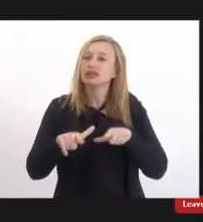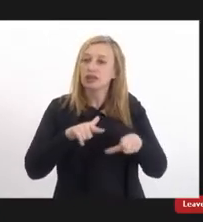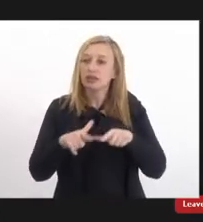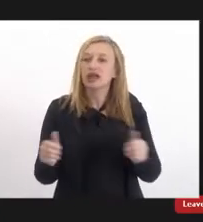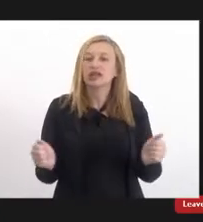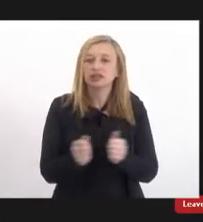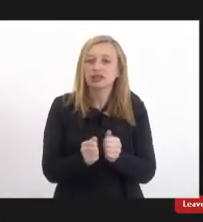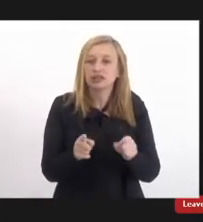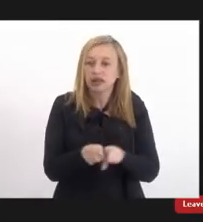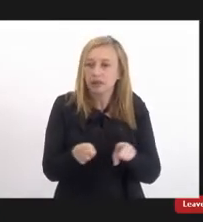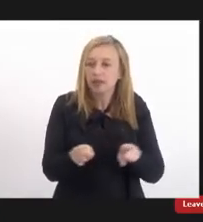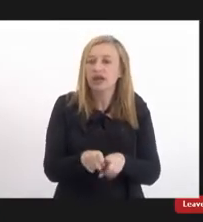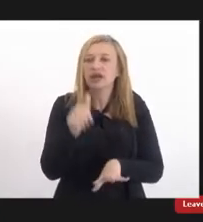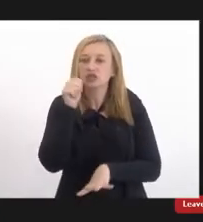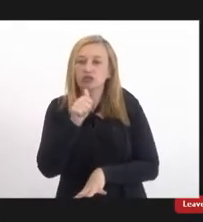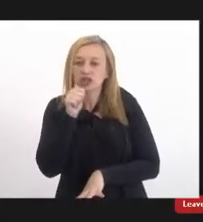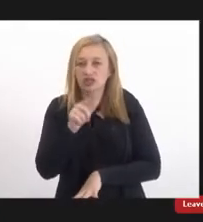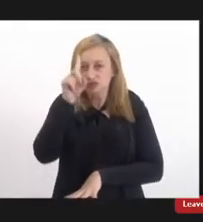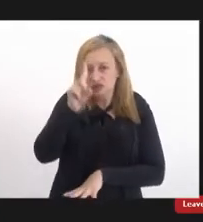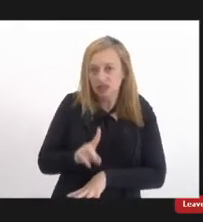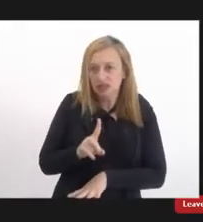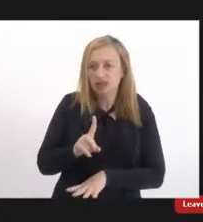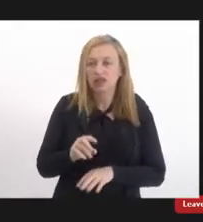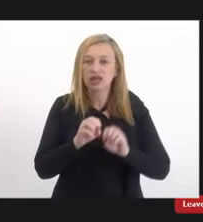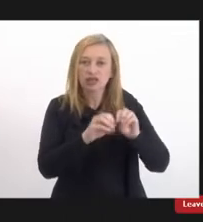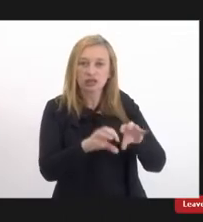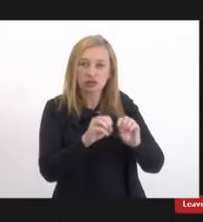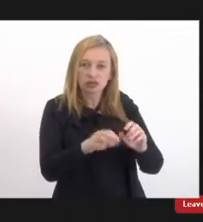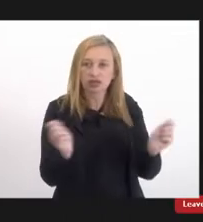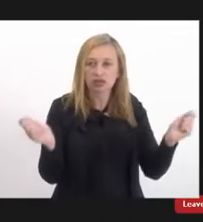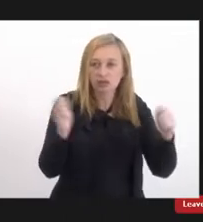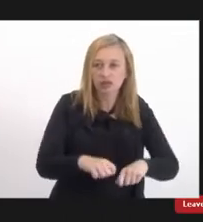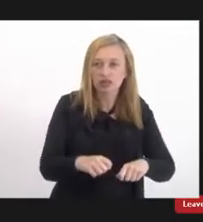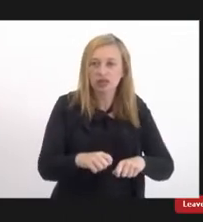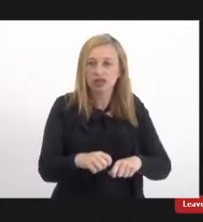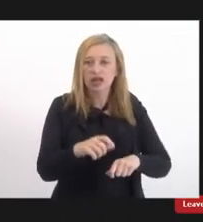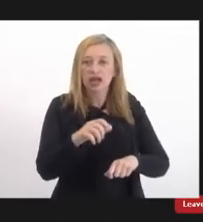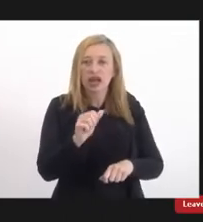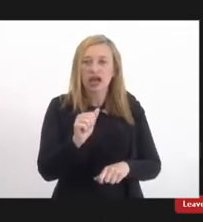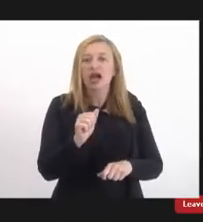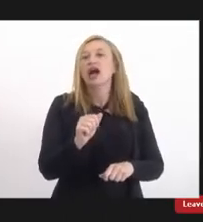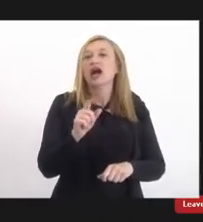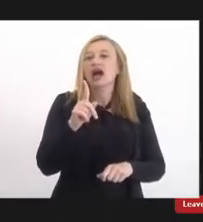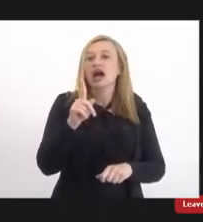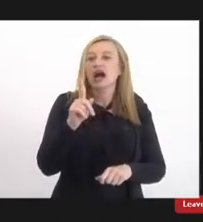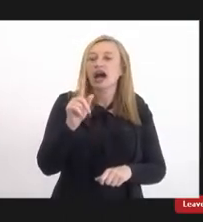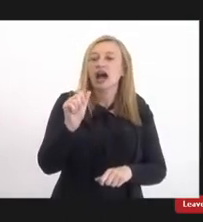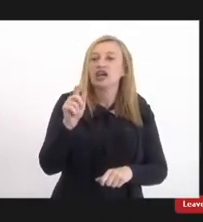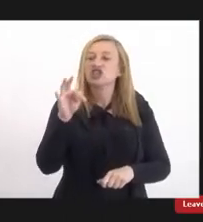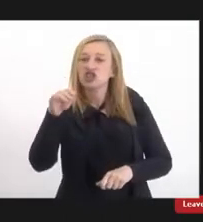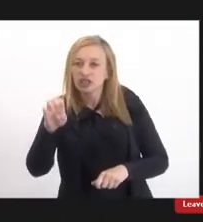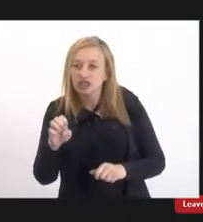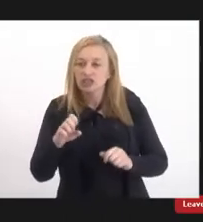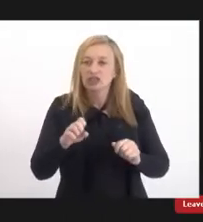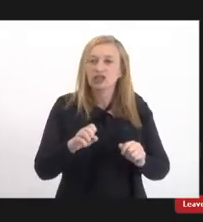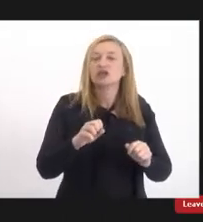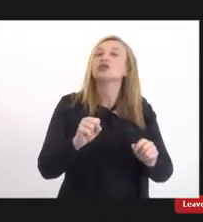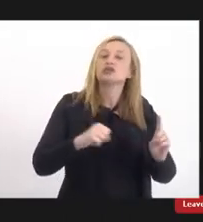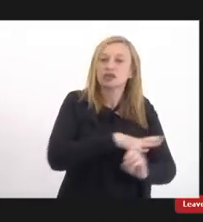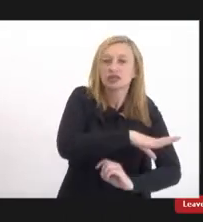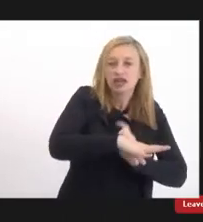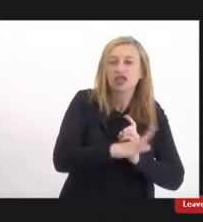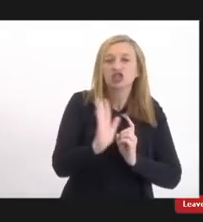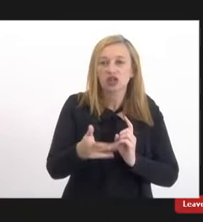com as mulheres com deficiência educação e capacitação dos agentes sociais mencionados no artigo anterior